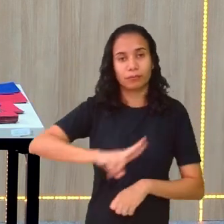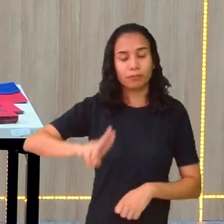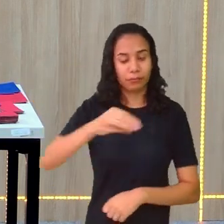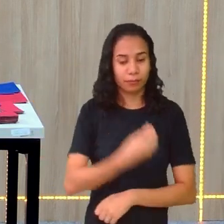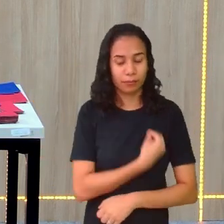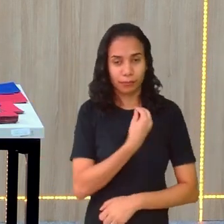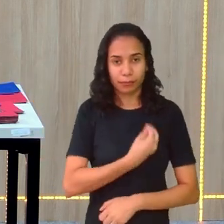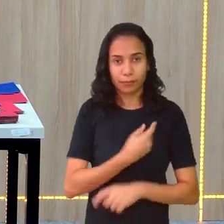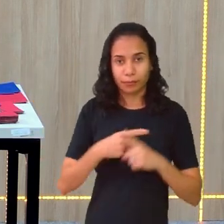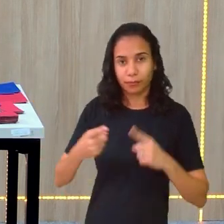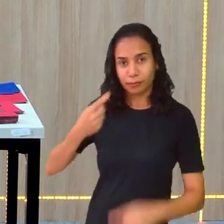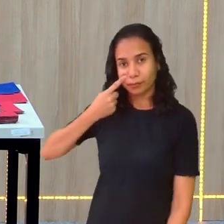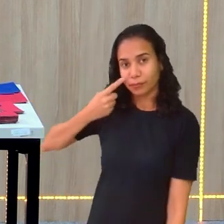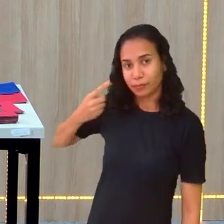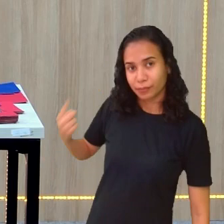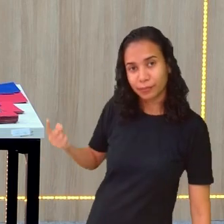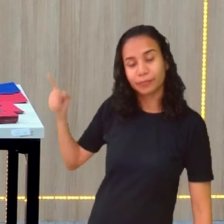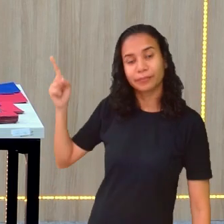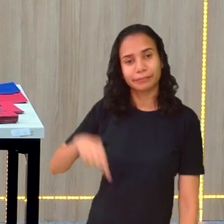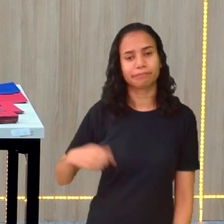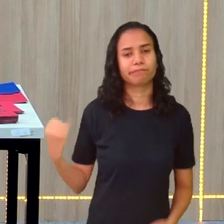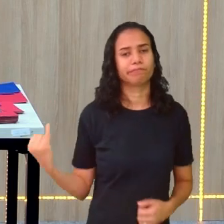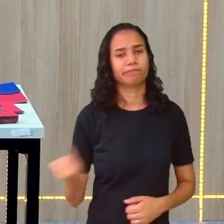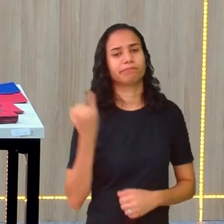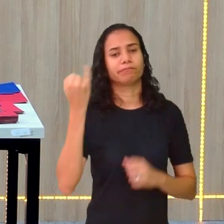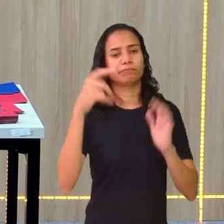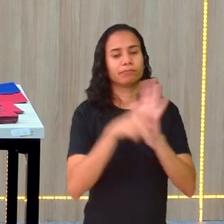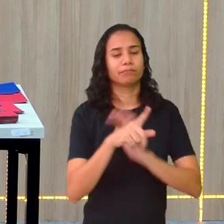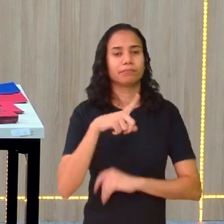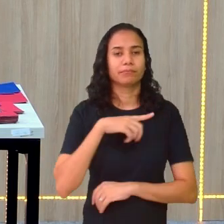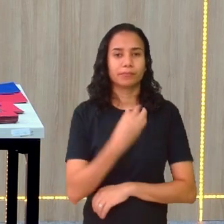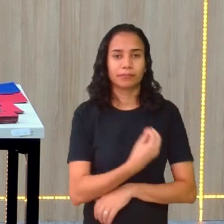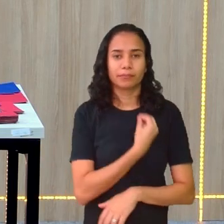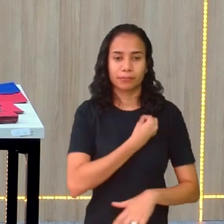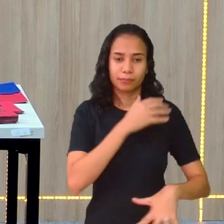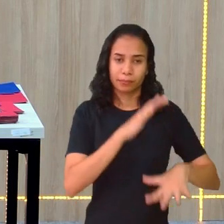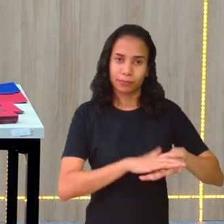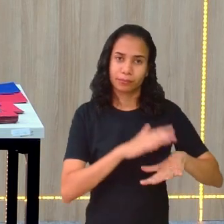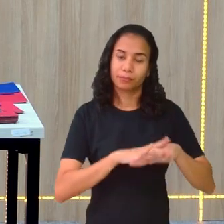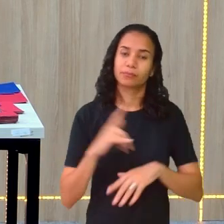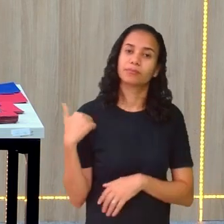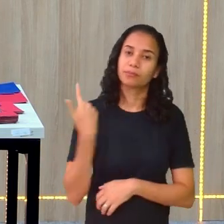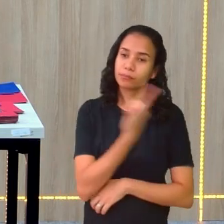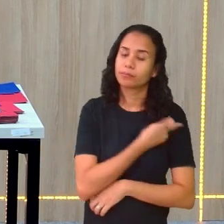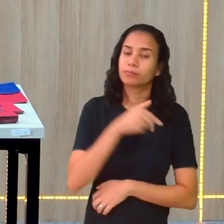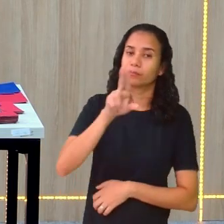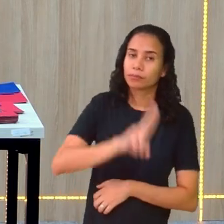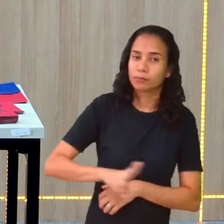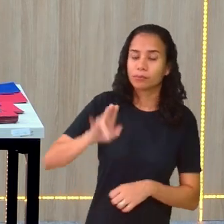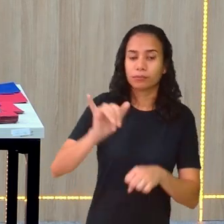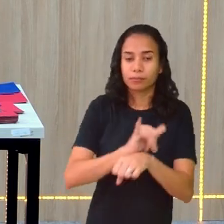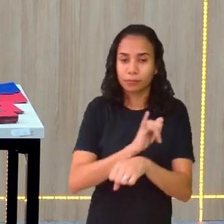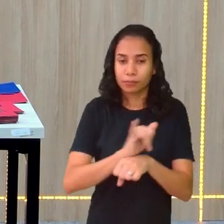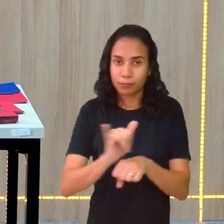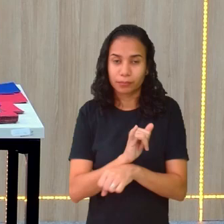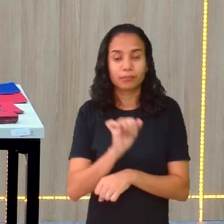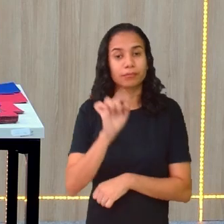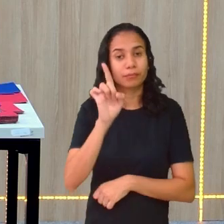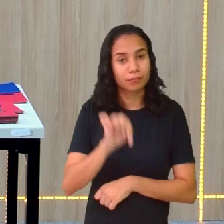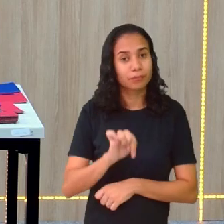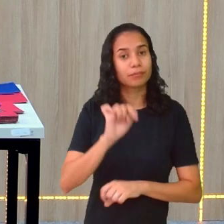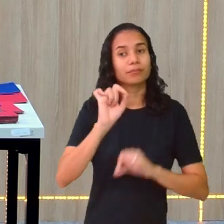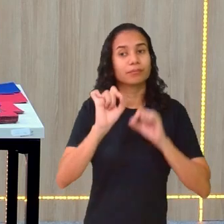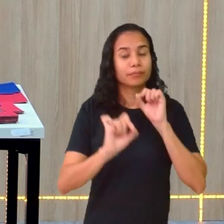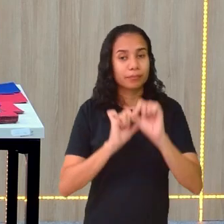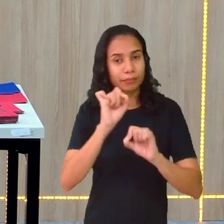vida. Mas isso aqui é uma parte muito particular da matemática. E a gente está usando uma ferramenta que é